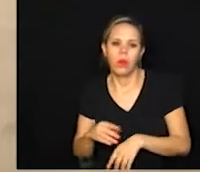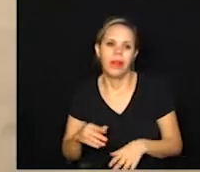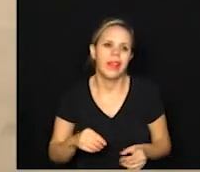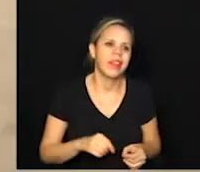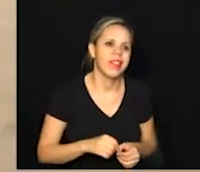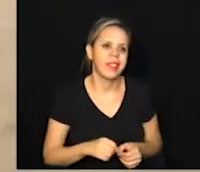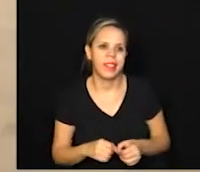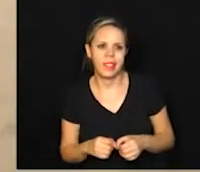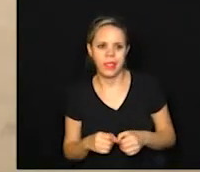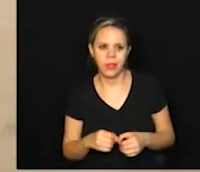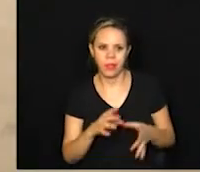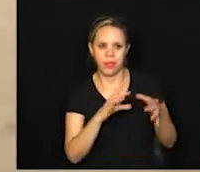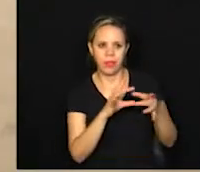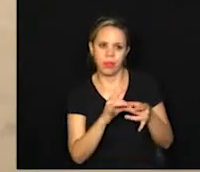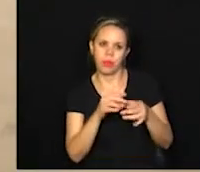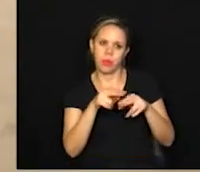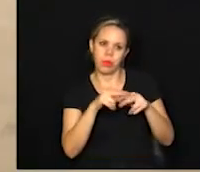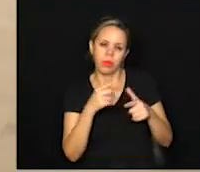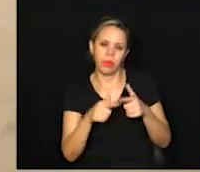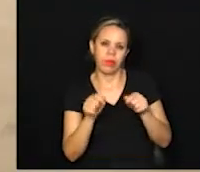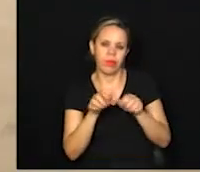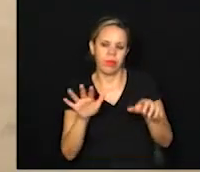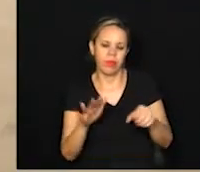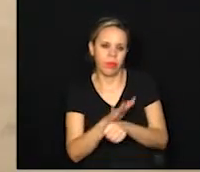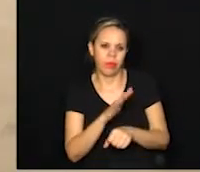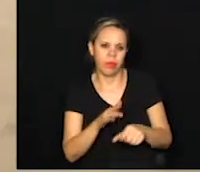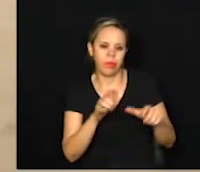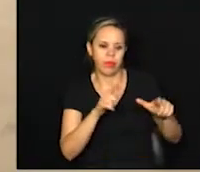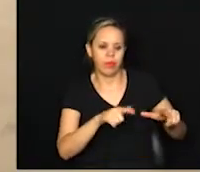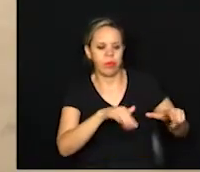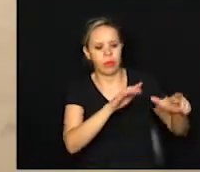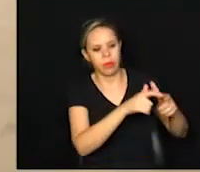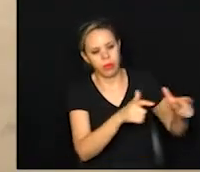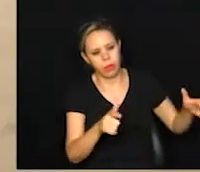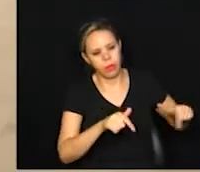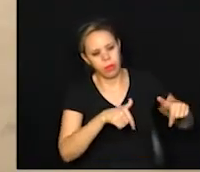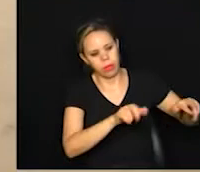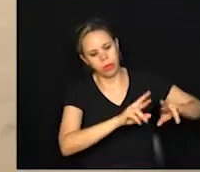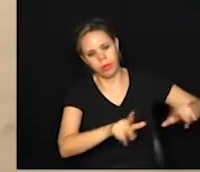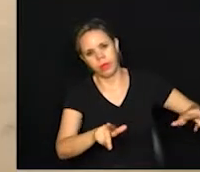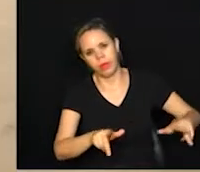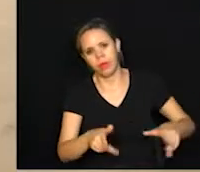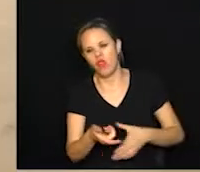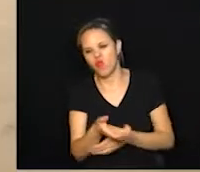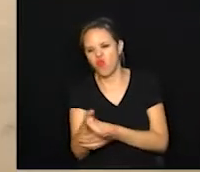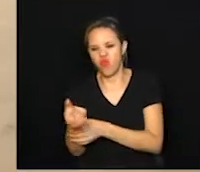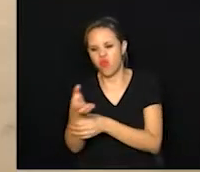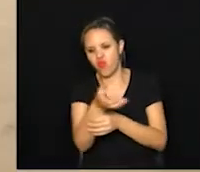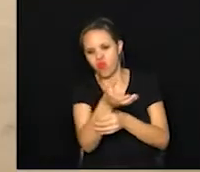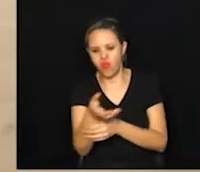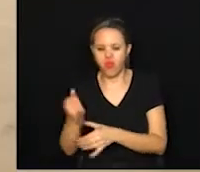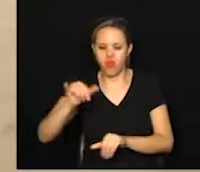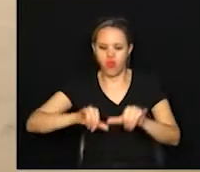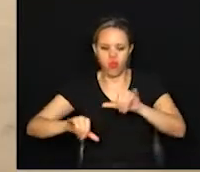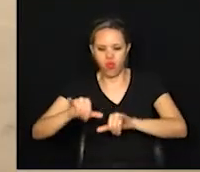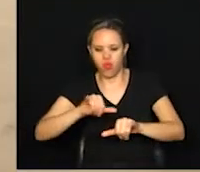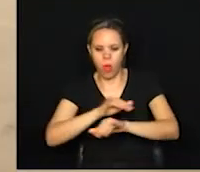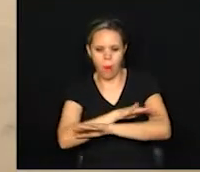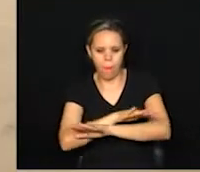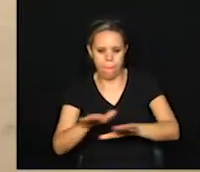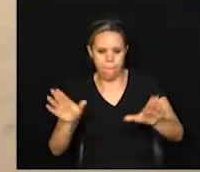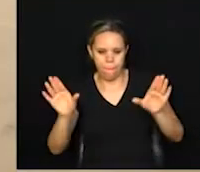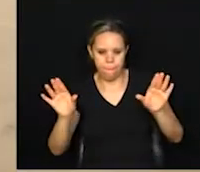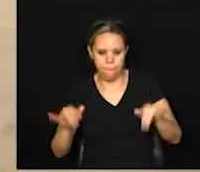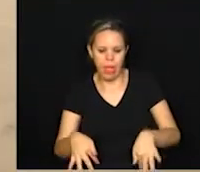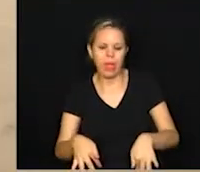pelo contexto epidemiológico. Então, em áreas com transmissão, eu tenho um tipo de ação que é a nebulização para interromper o ciclo,